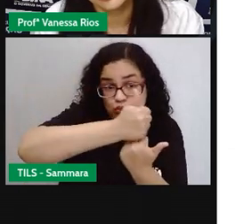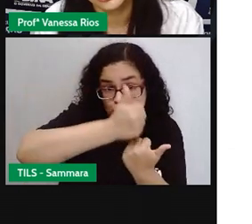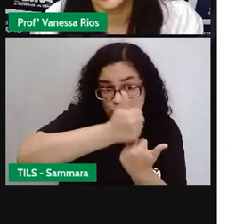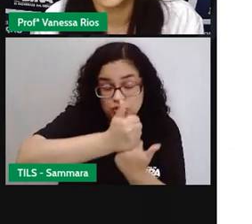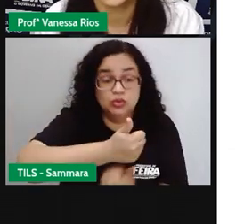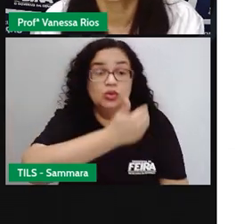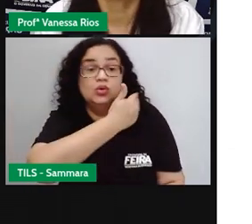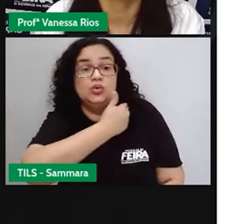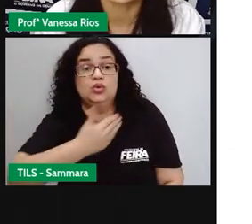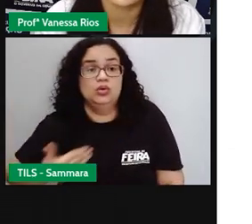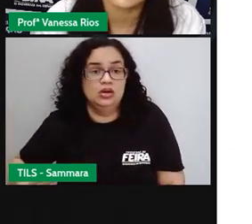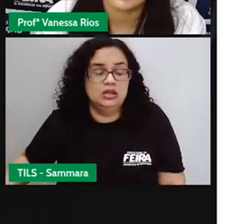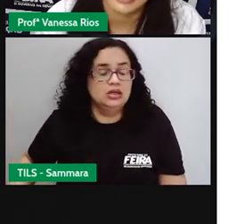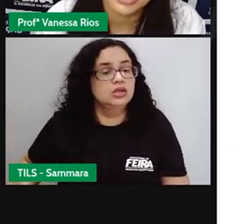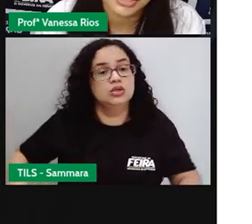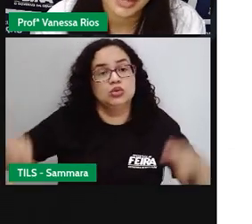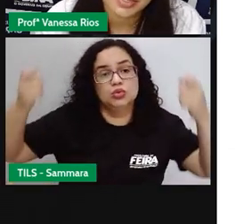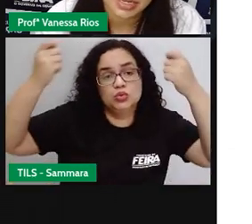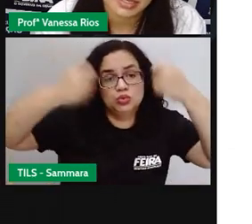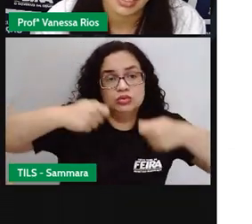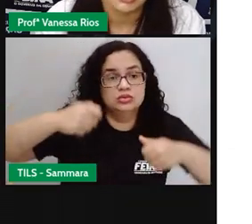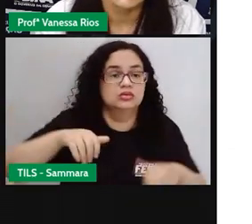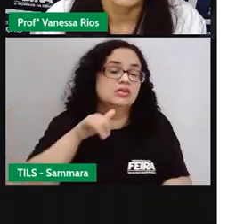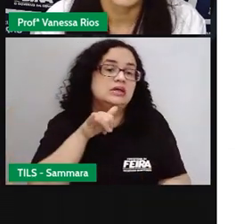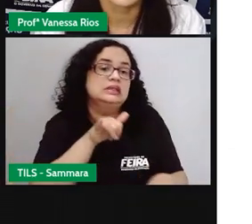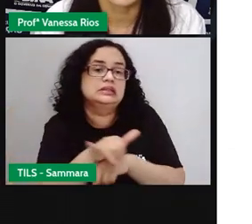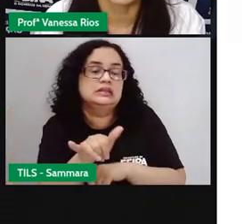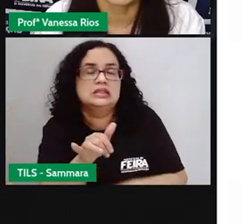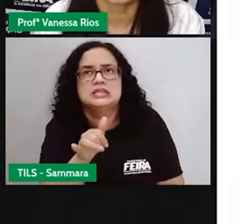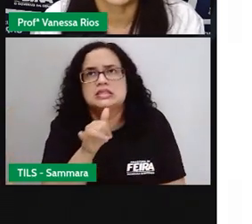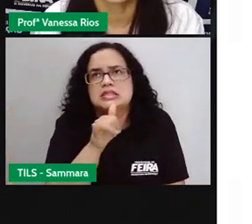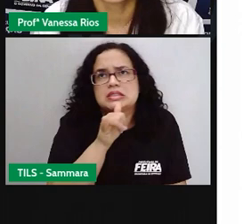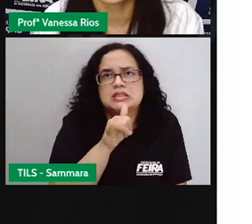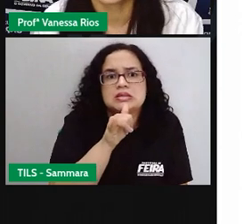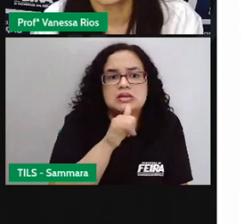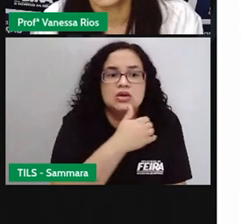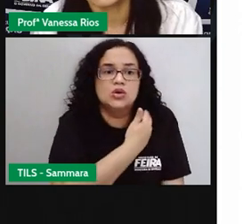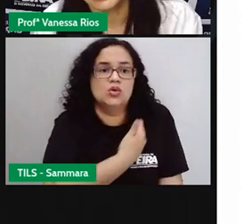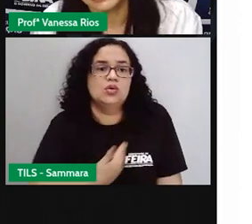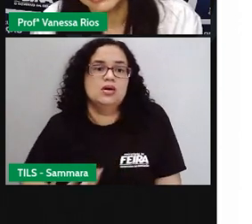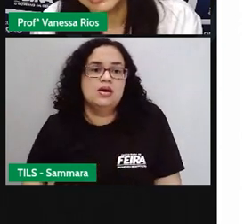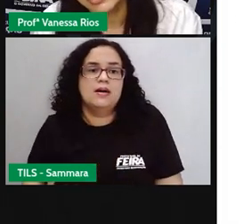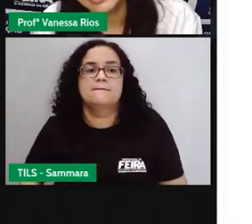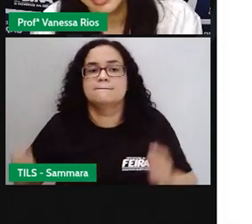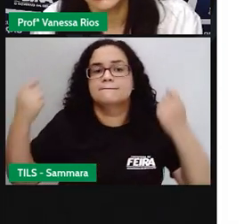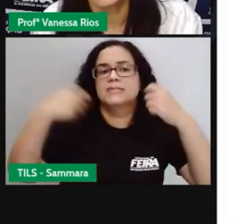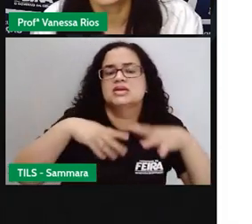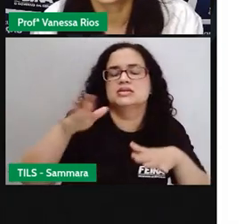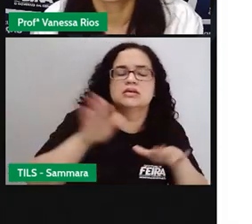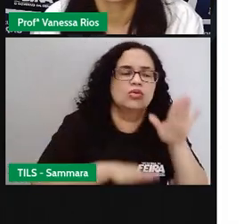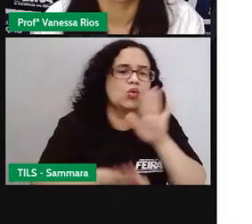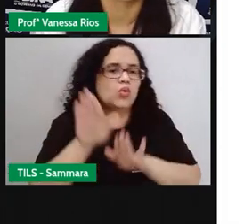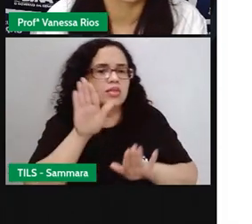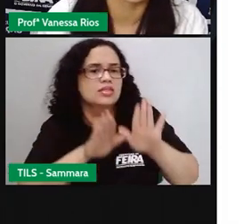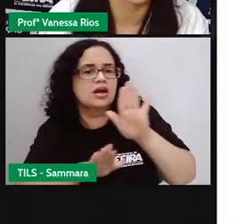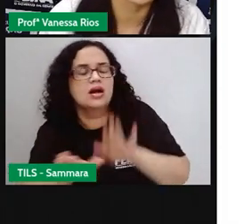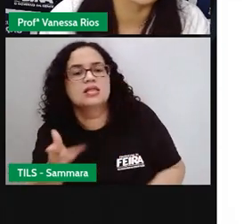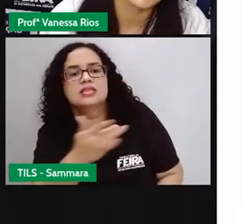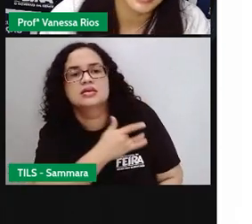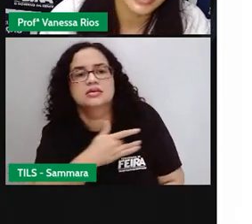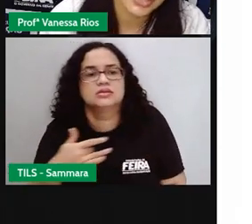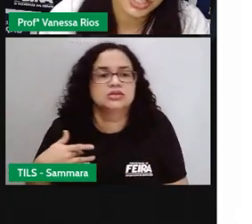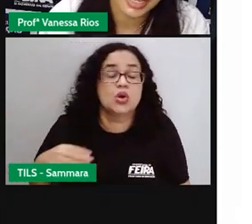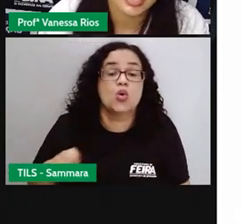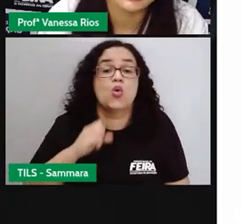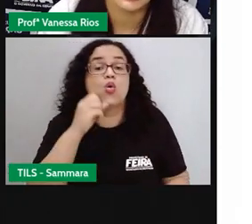governador diante de alguma necessidade de ausência. Por exemplo, o governador precisa fazer um tratamento de saúde, ou precisa fazer